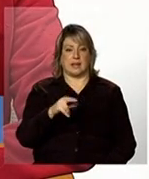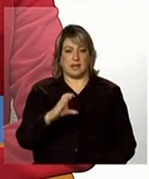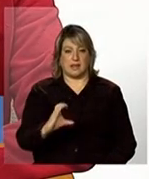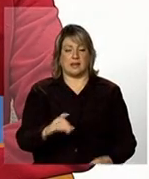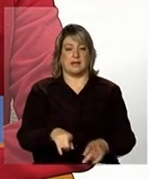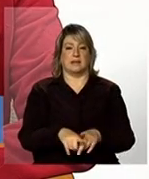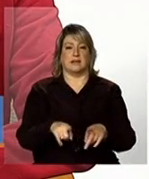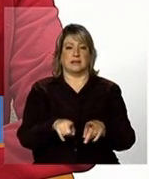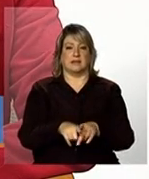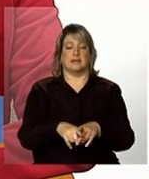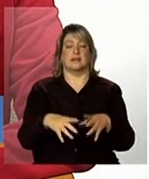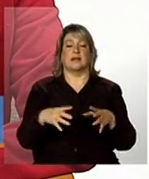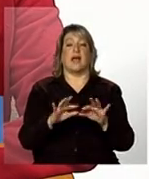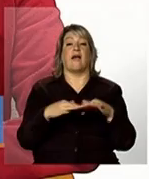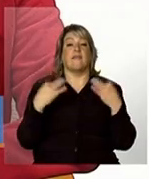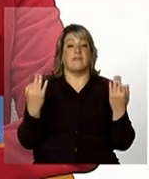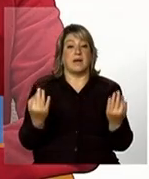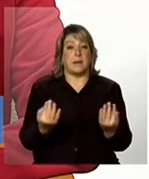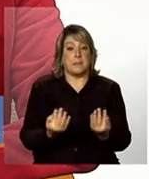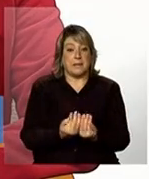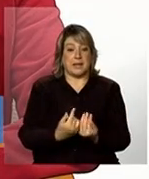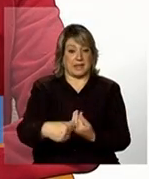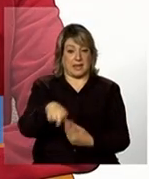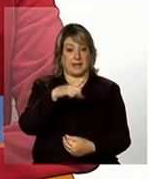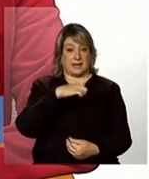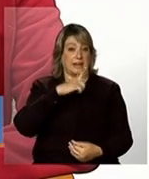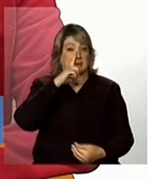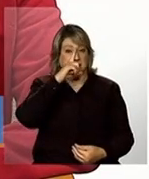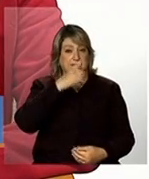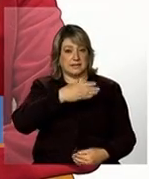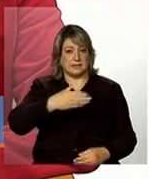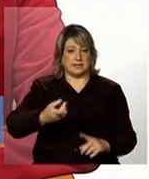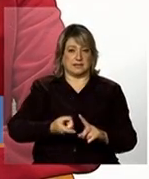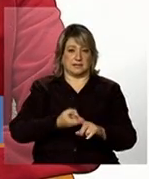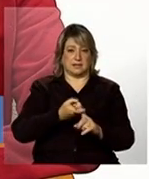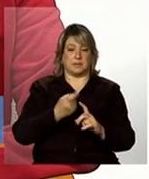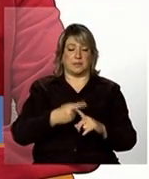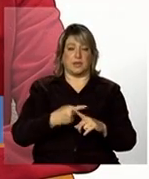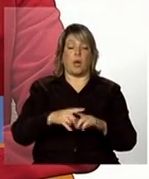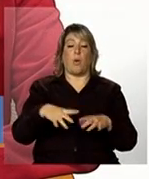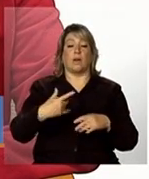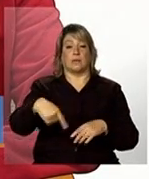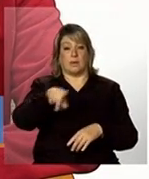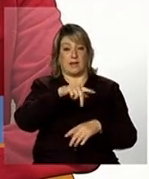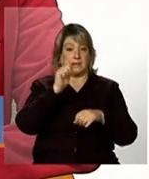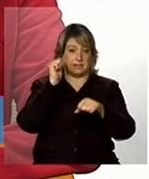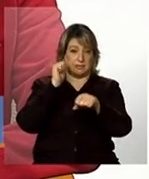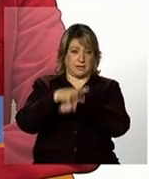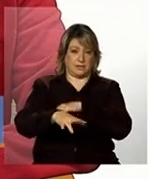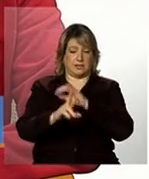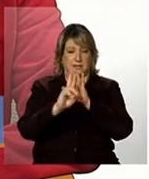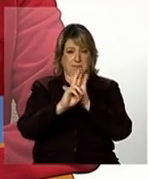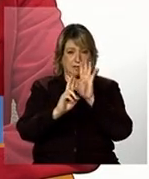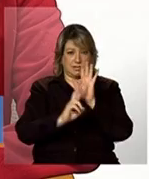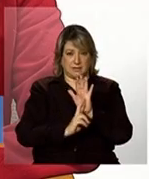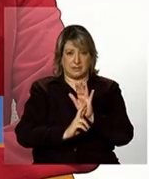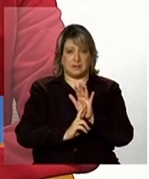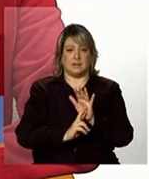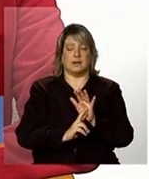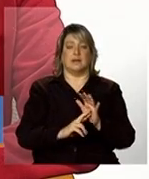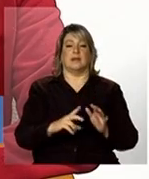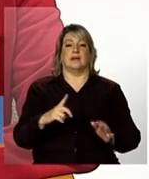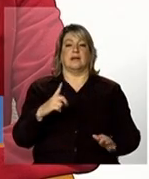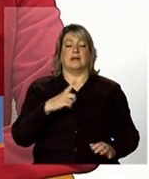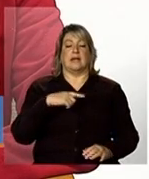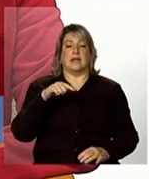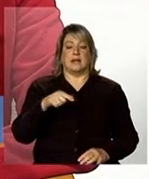que as famílias em situação de suspensão são aquelas que elas ficam quando elas descumprem condicionalidades e tem o efeito de suspensão no benefício